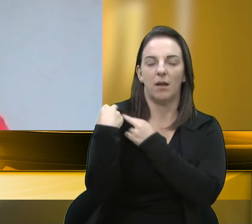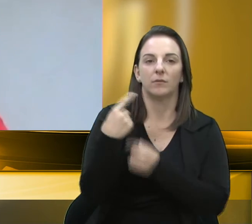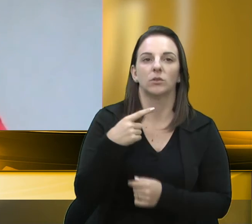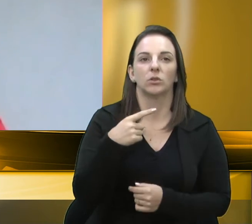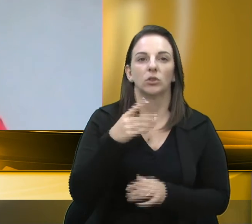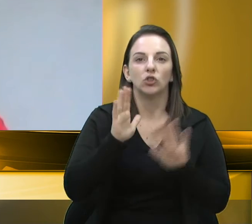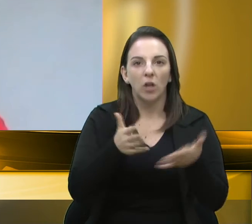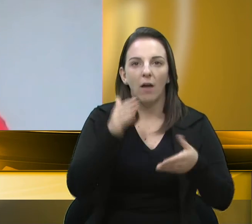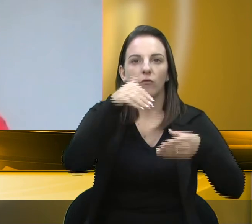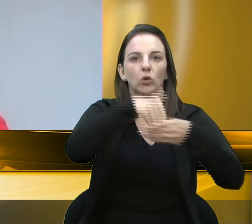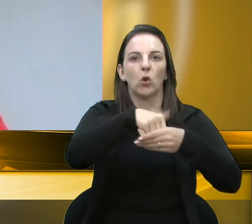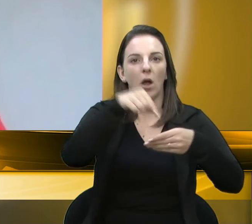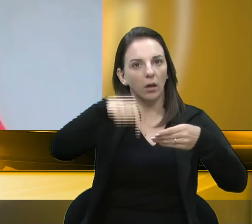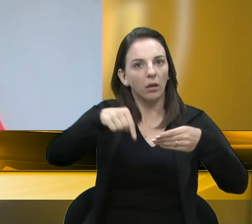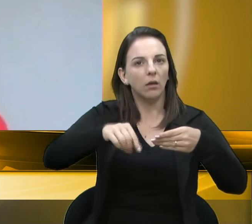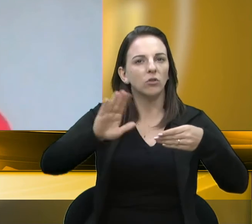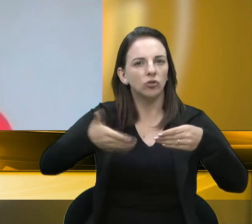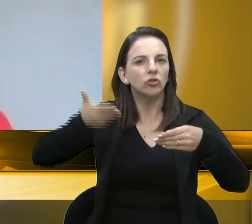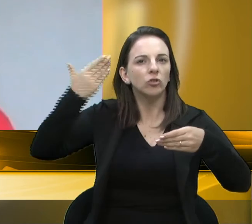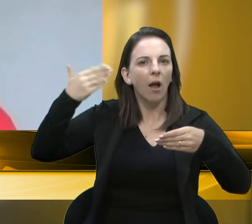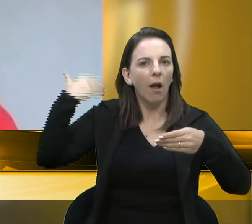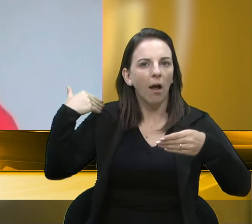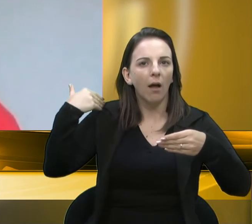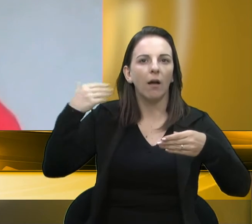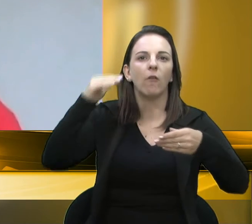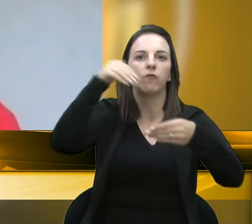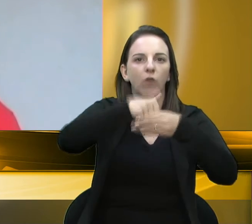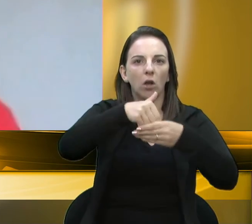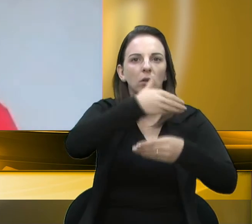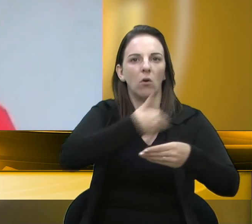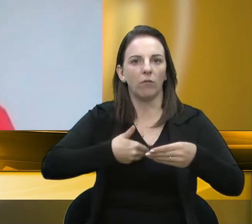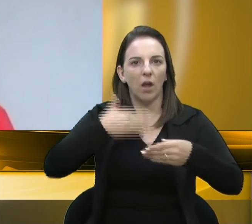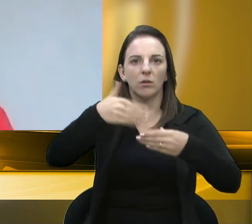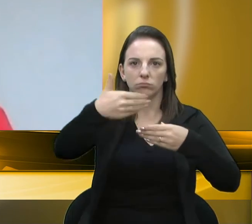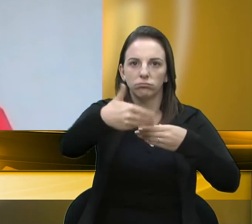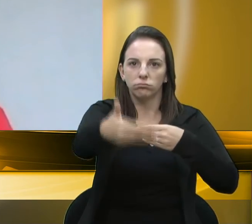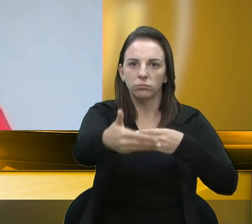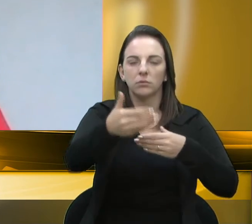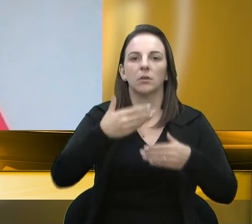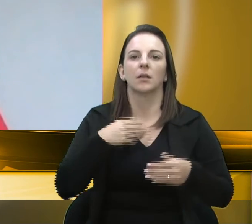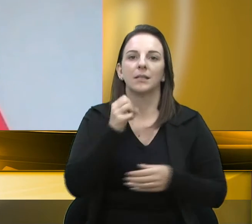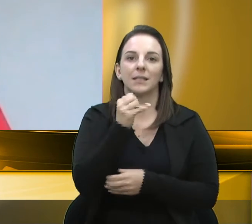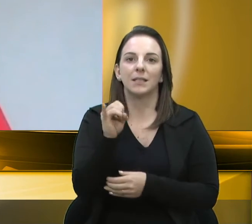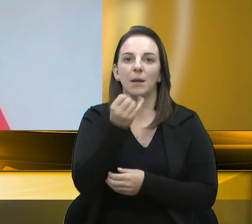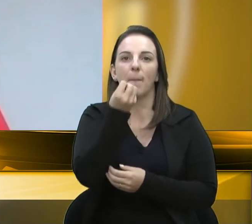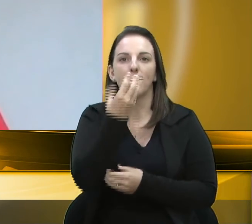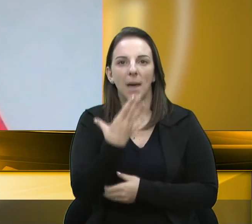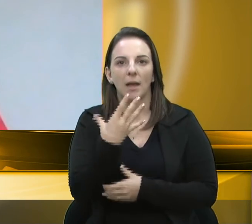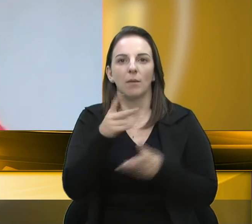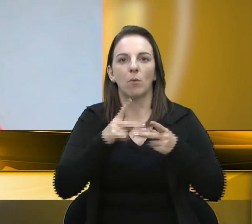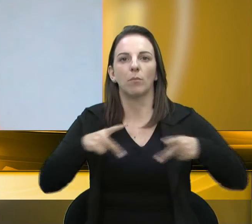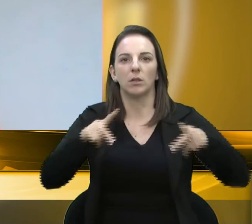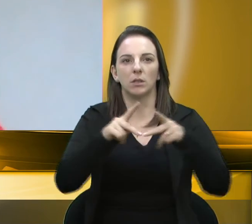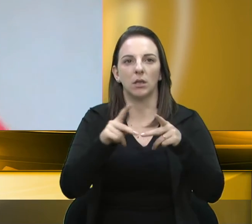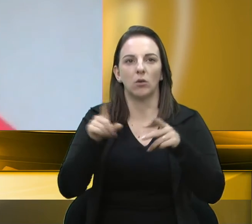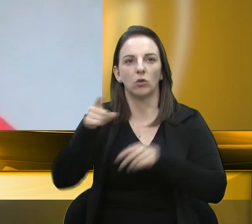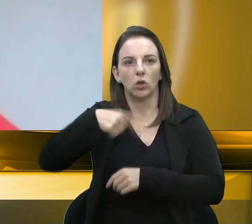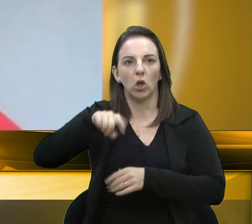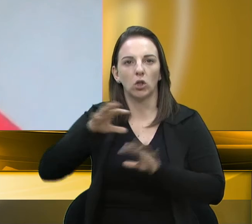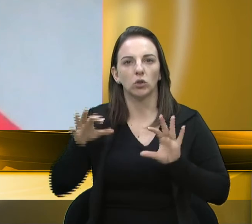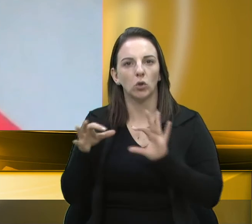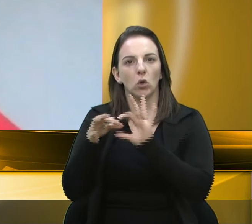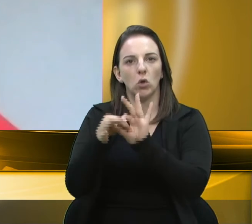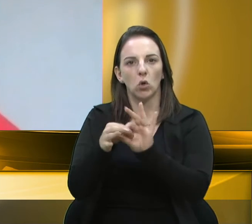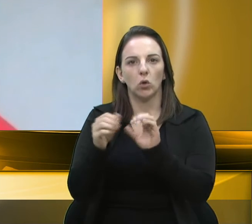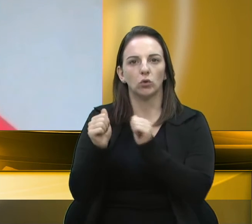o governo sempre que for para atender o bem da população. Obrigado, vereadora Denise, seguiremos em conjunto. E só minha solidariedade à